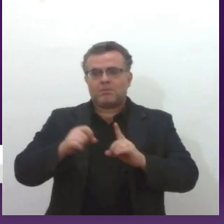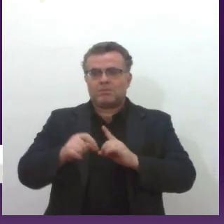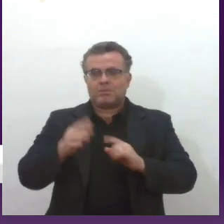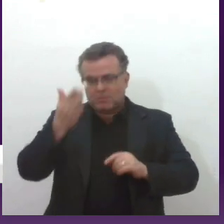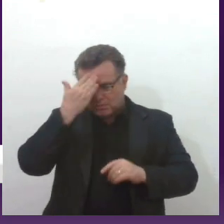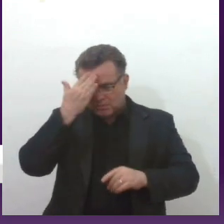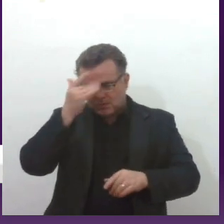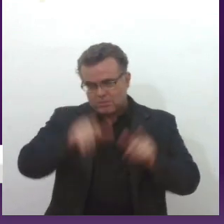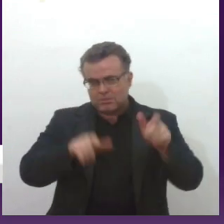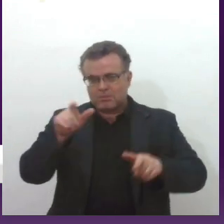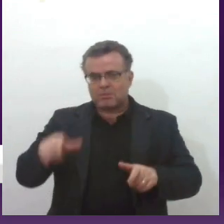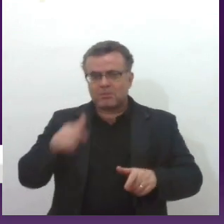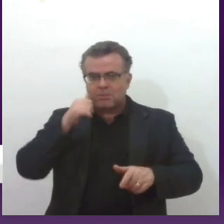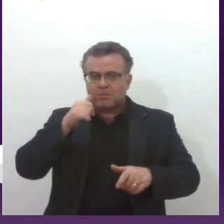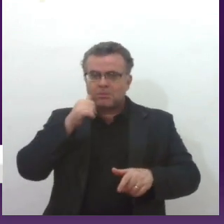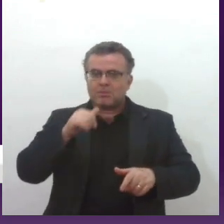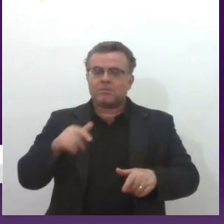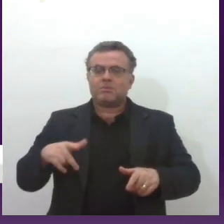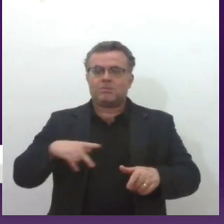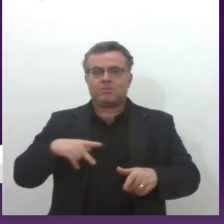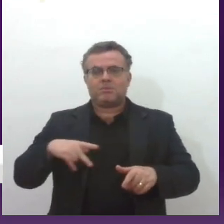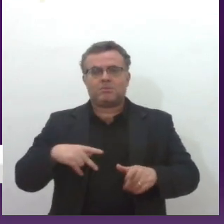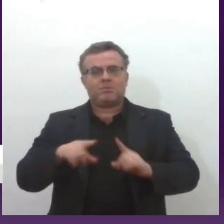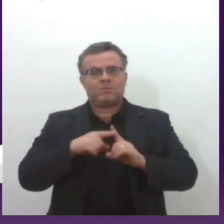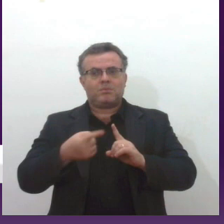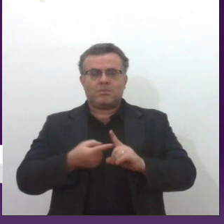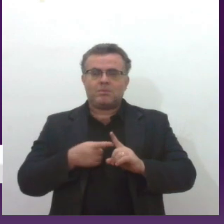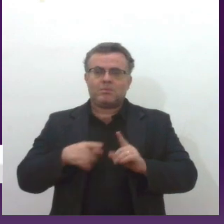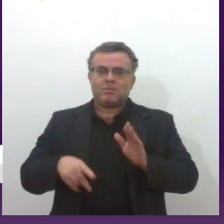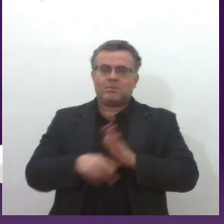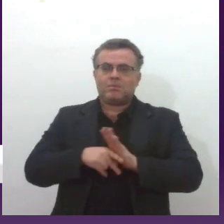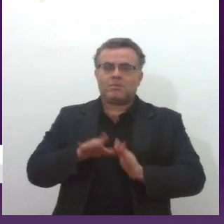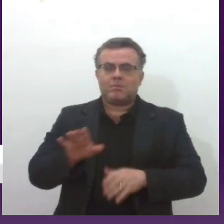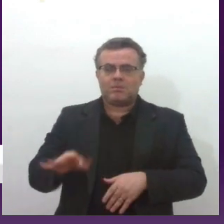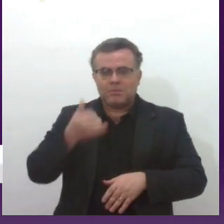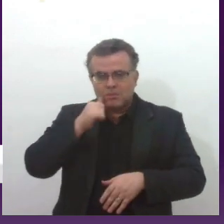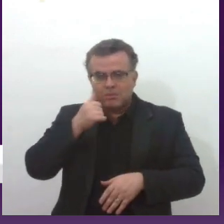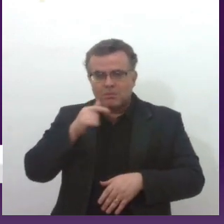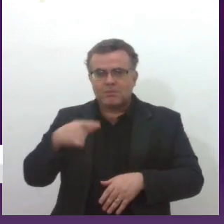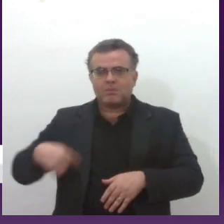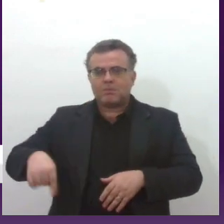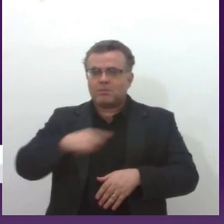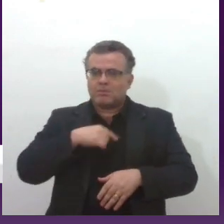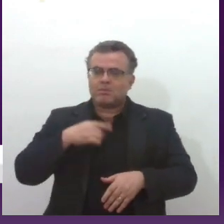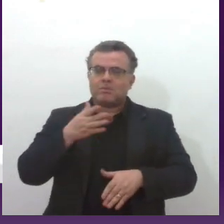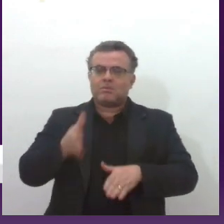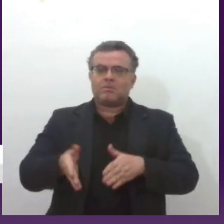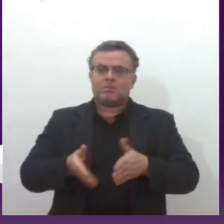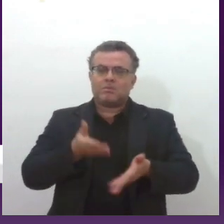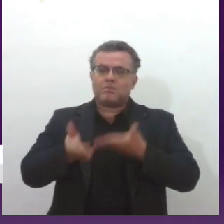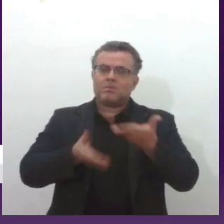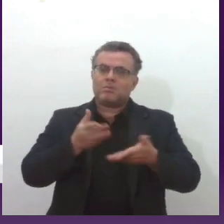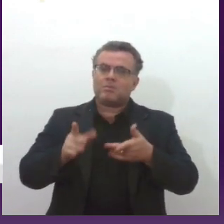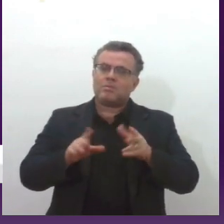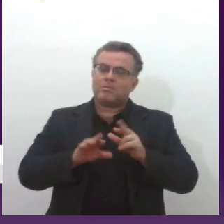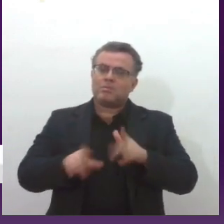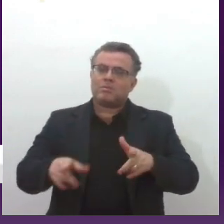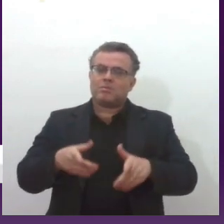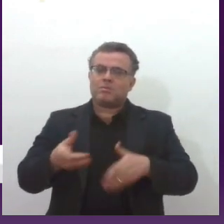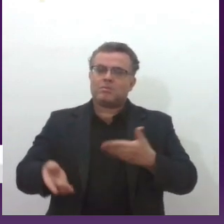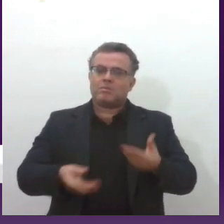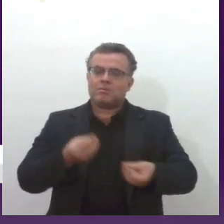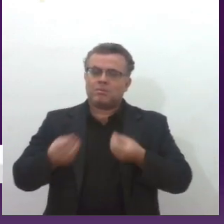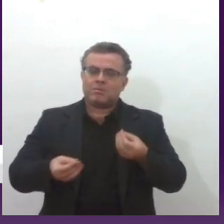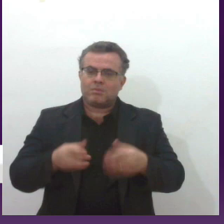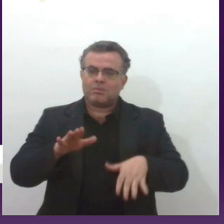a mulher vai levar as suas particularidades, gravidez, uma particularidade feminina, e a gente tem que tratar ela de forma diferenciada, até porque